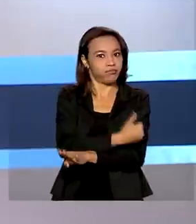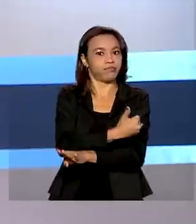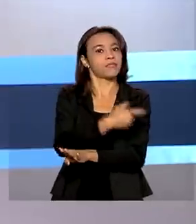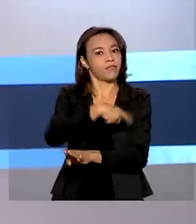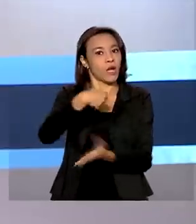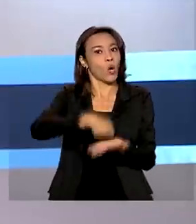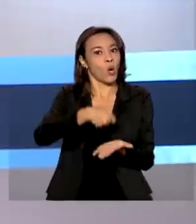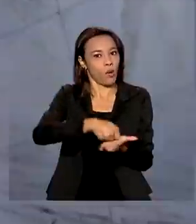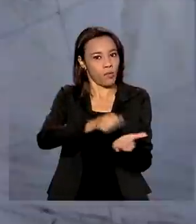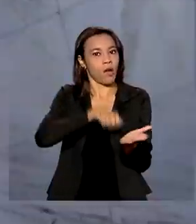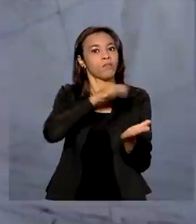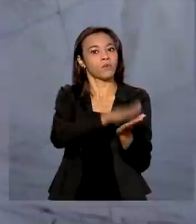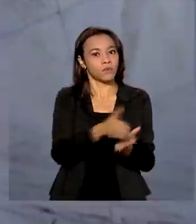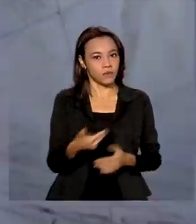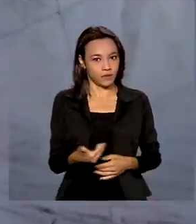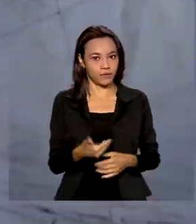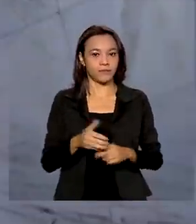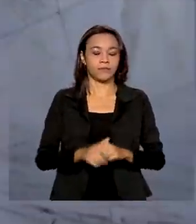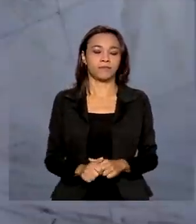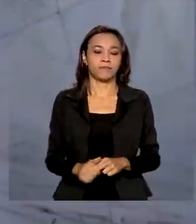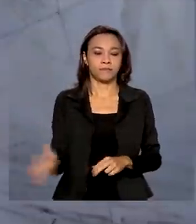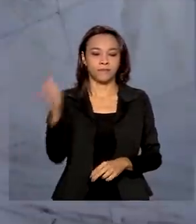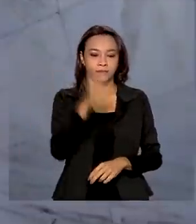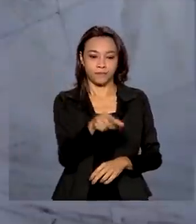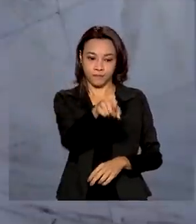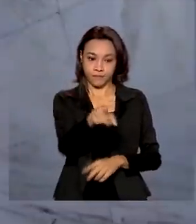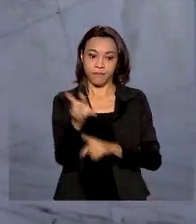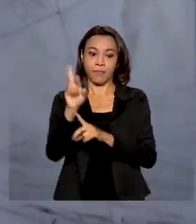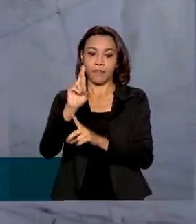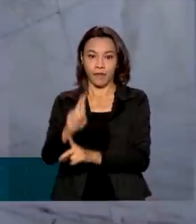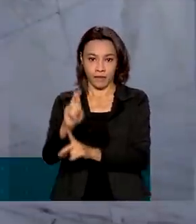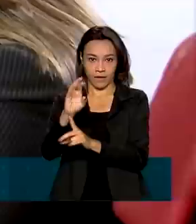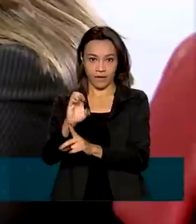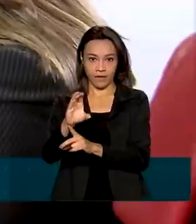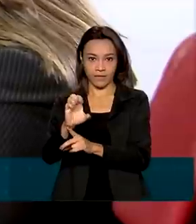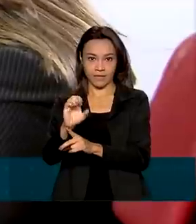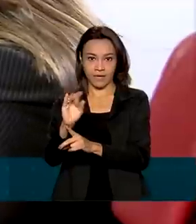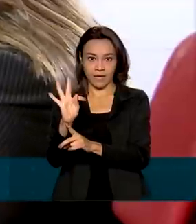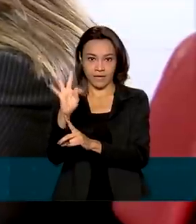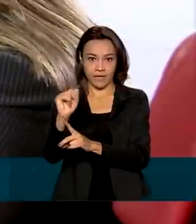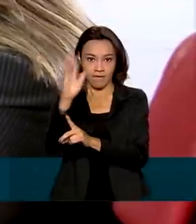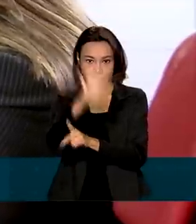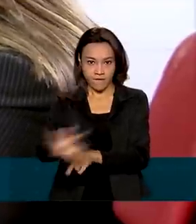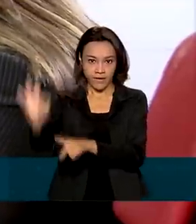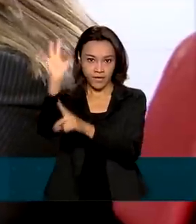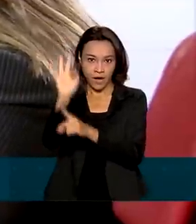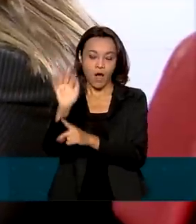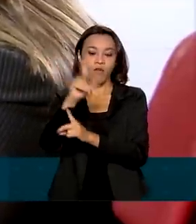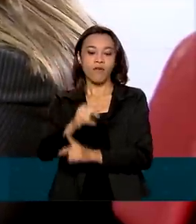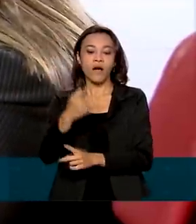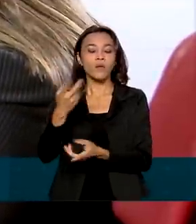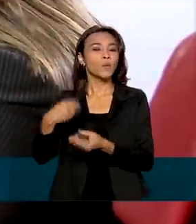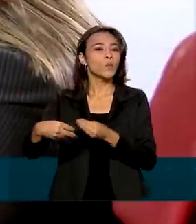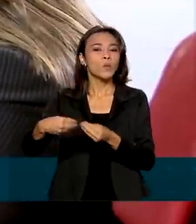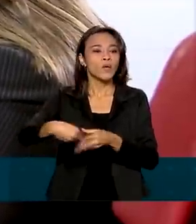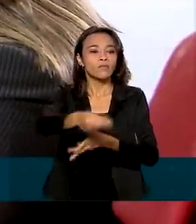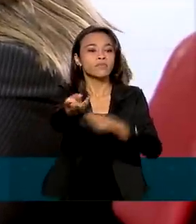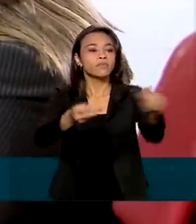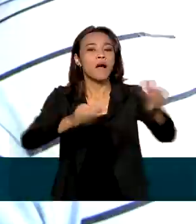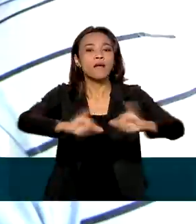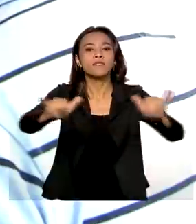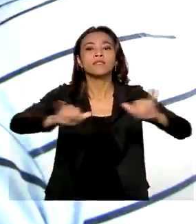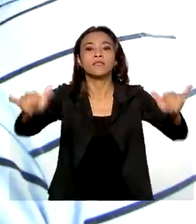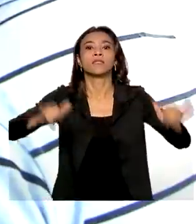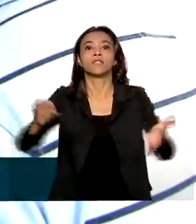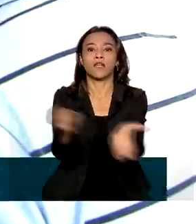cobrança de multa. A Receita Federal vai concluir a notificação aos contribuintes sobre pendências na